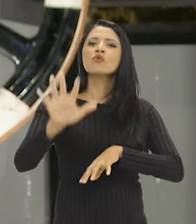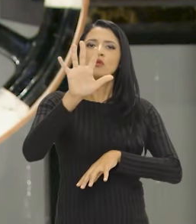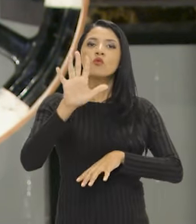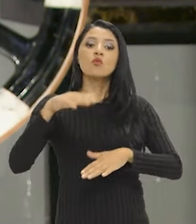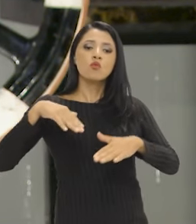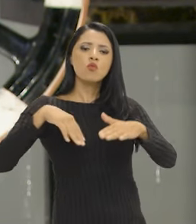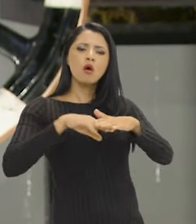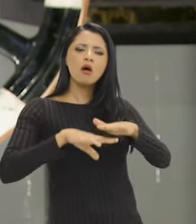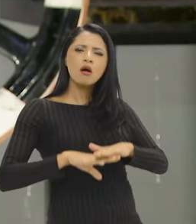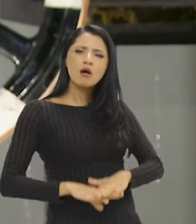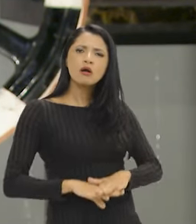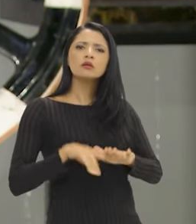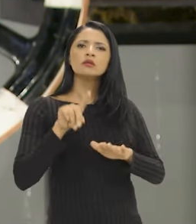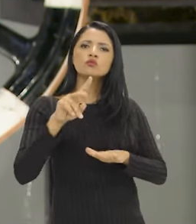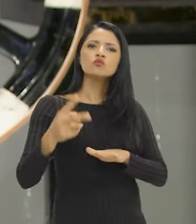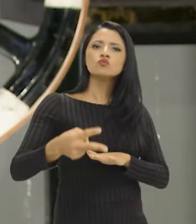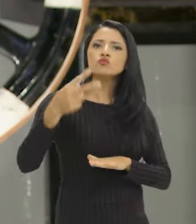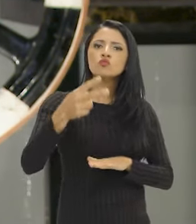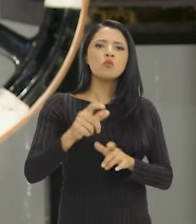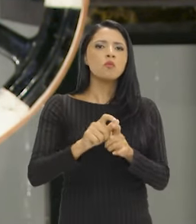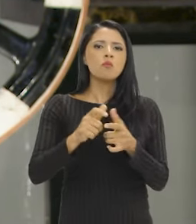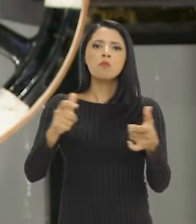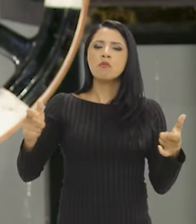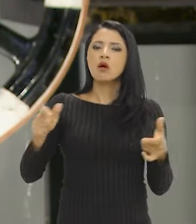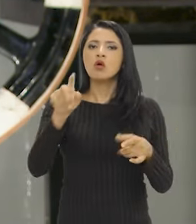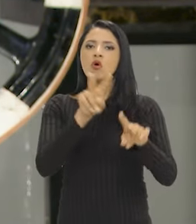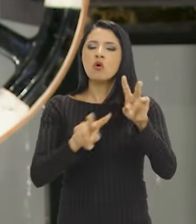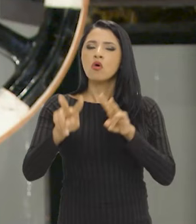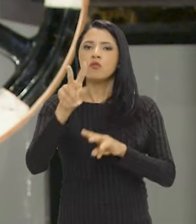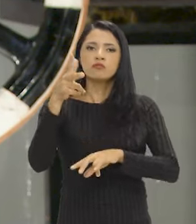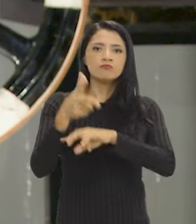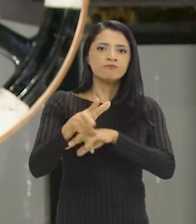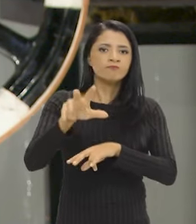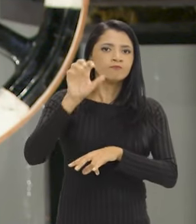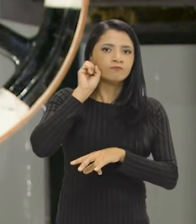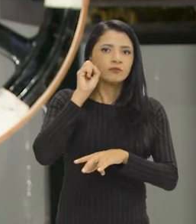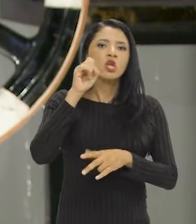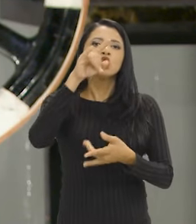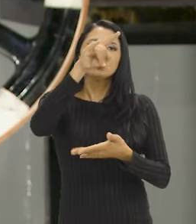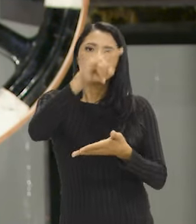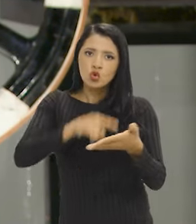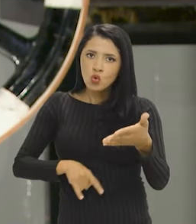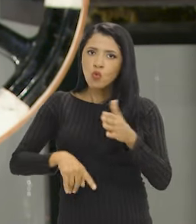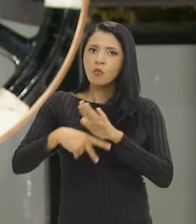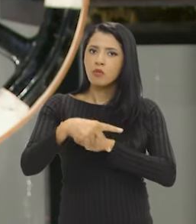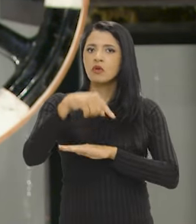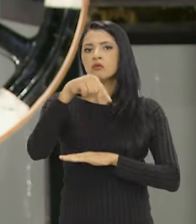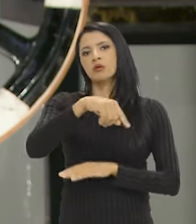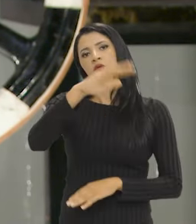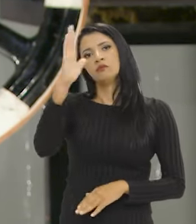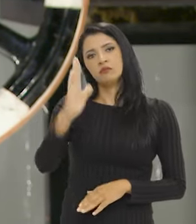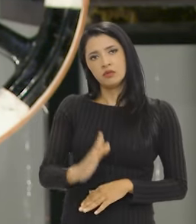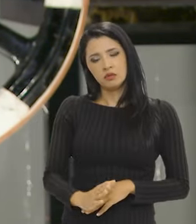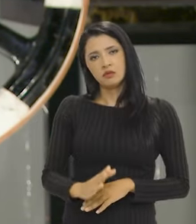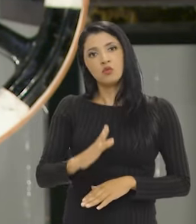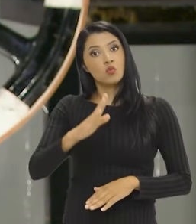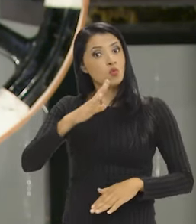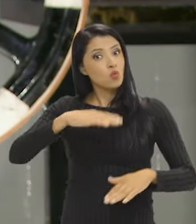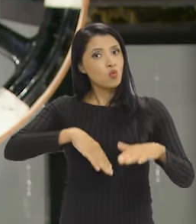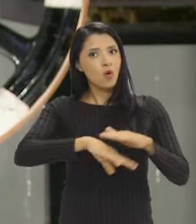guarda o segundo maior acervo de documentos de audiovisual do Brasil.